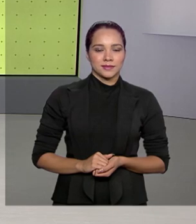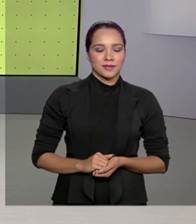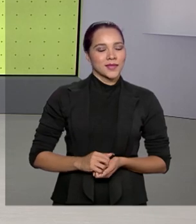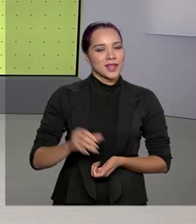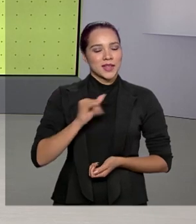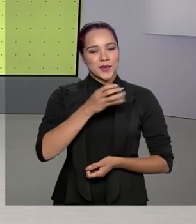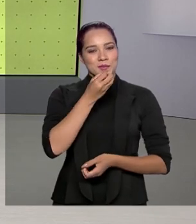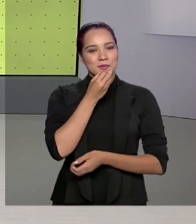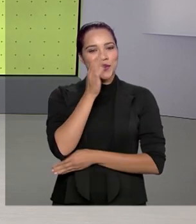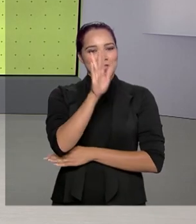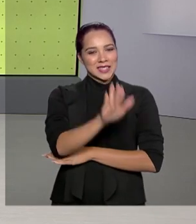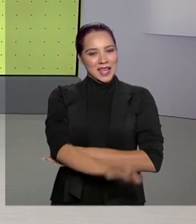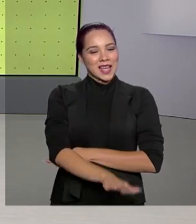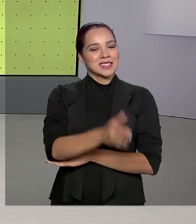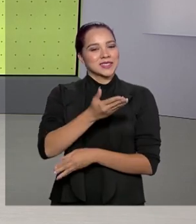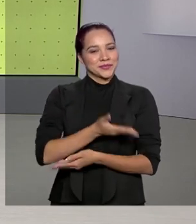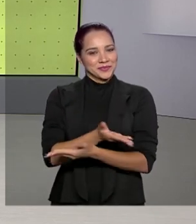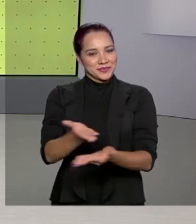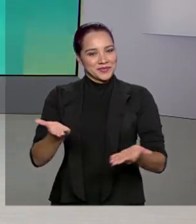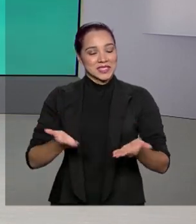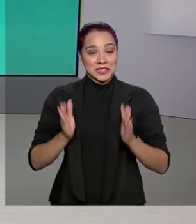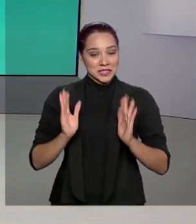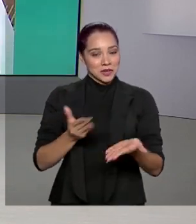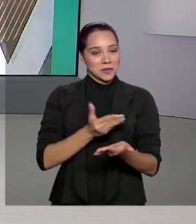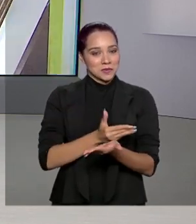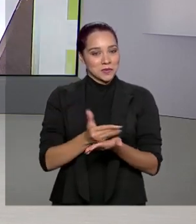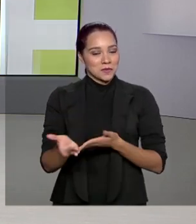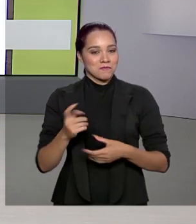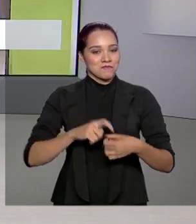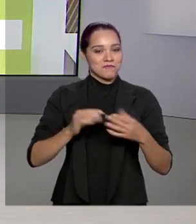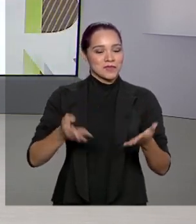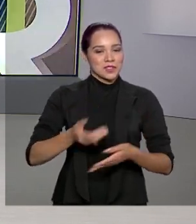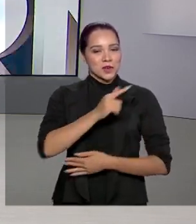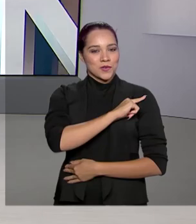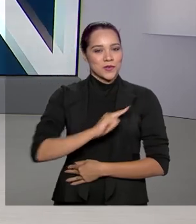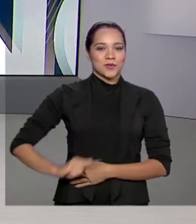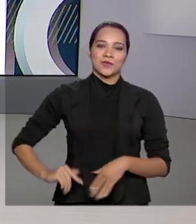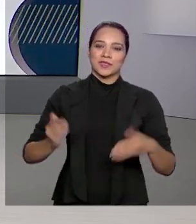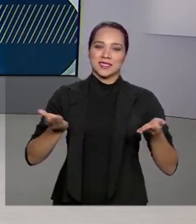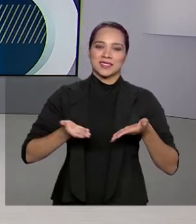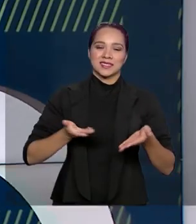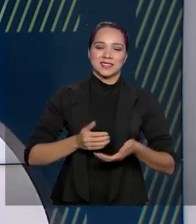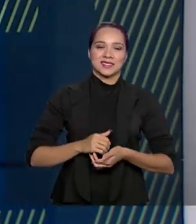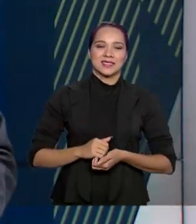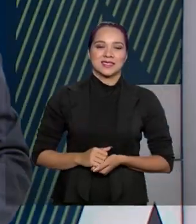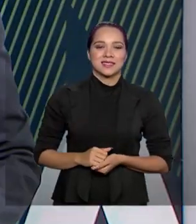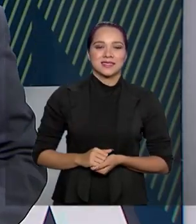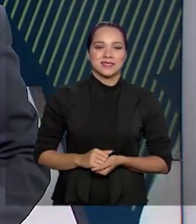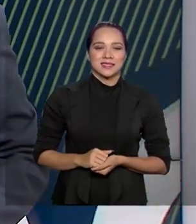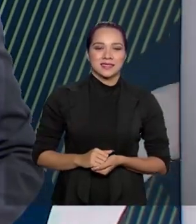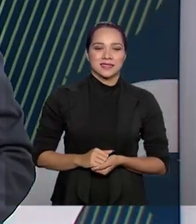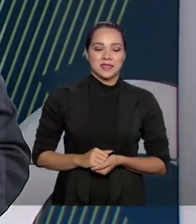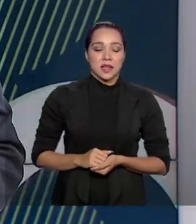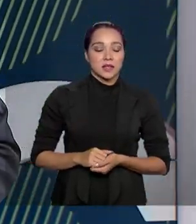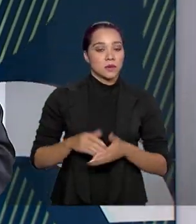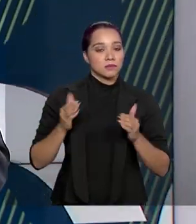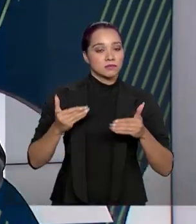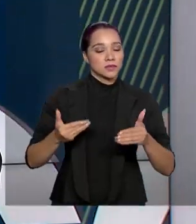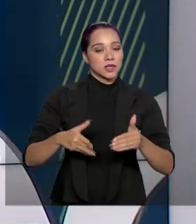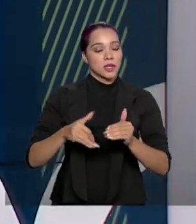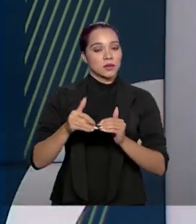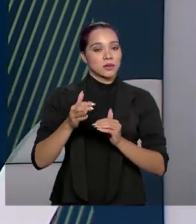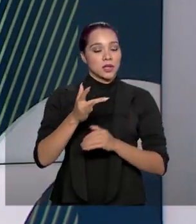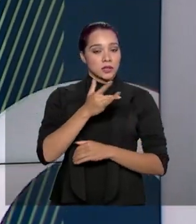Olá, boa tarde, eu sou Roberto Camargo e já estamos de volta com mais uma edição do Governo Agora. O Ministério da Saúde